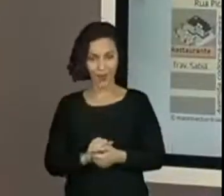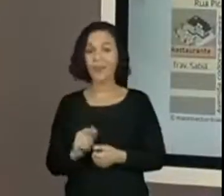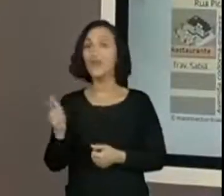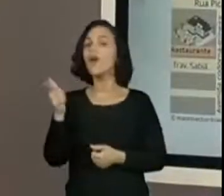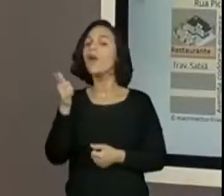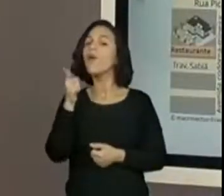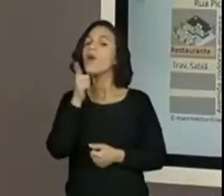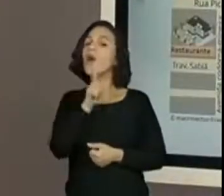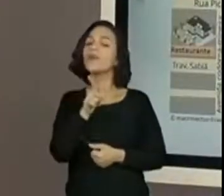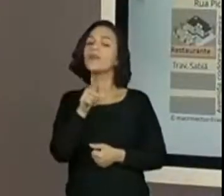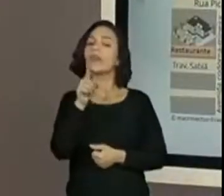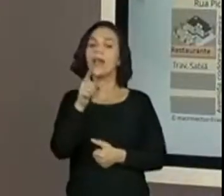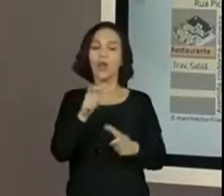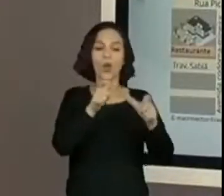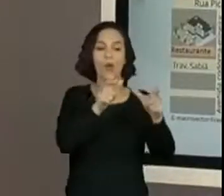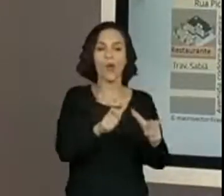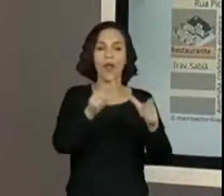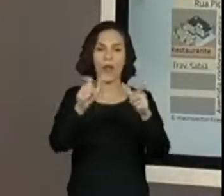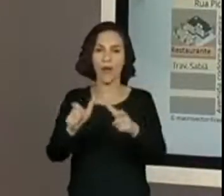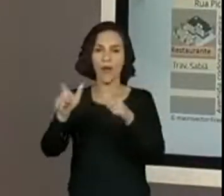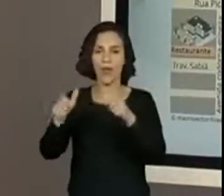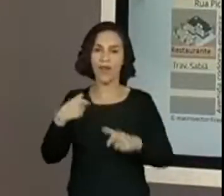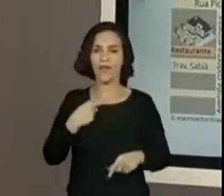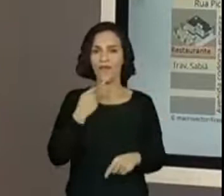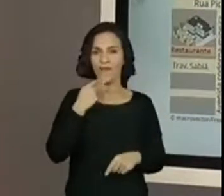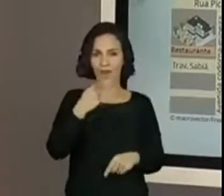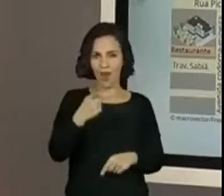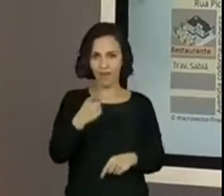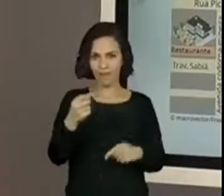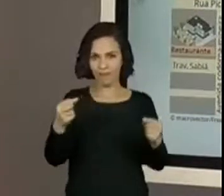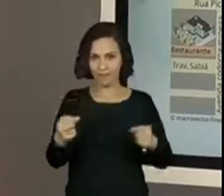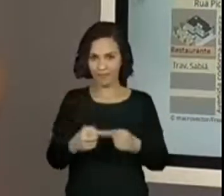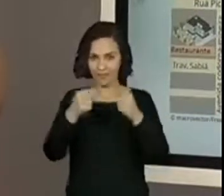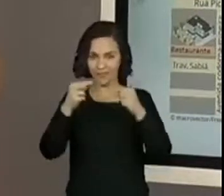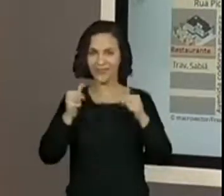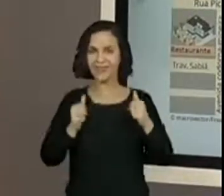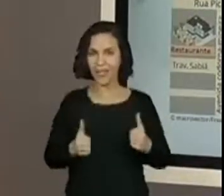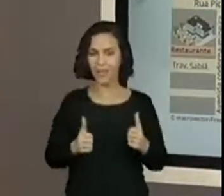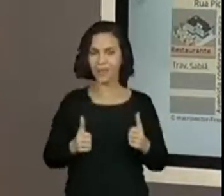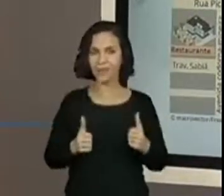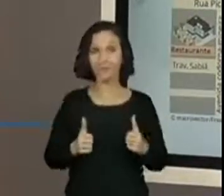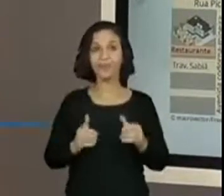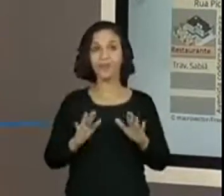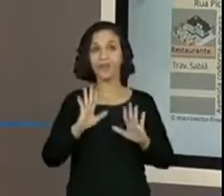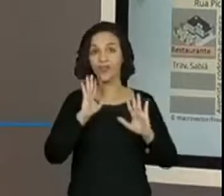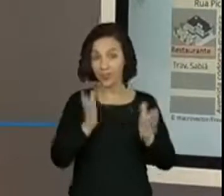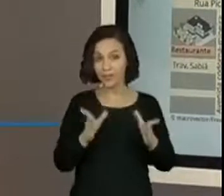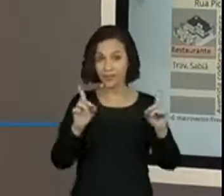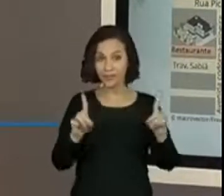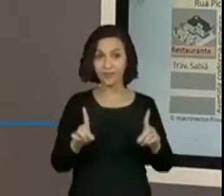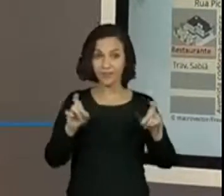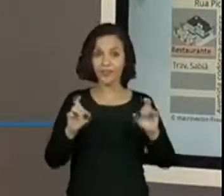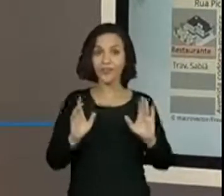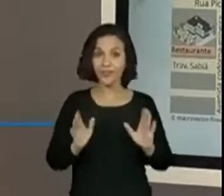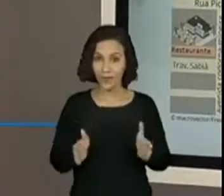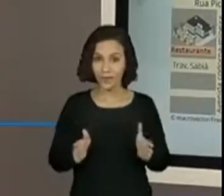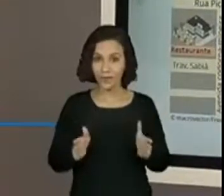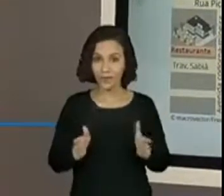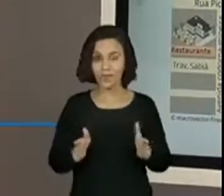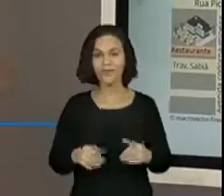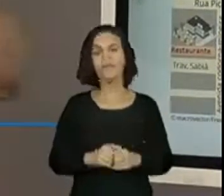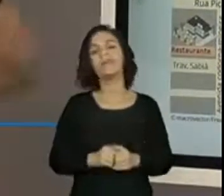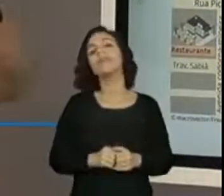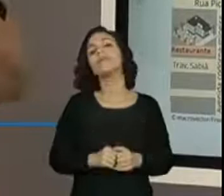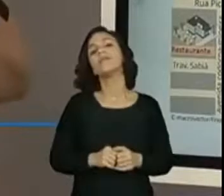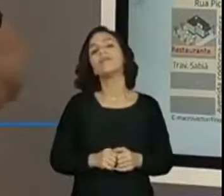chegarem nos lugares que a gente vai determinando. Tá bom? Então, se você já deu o print na tela, você